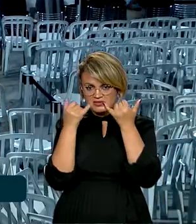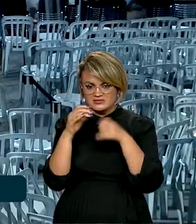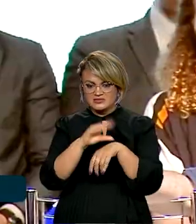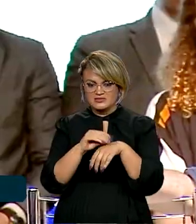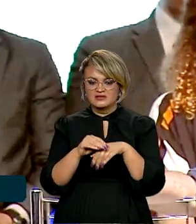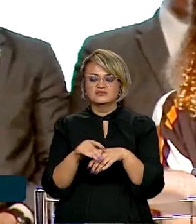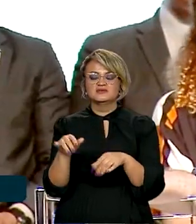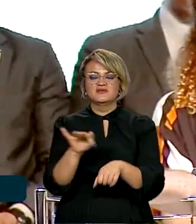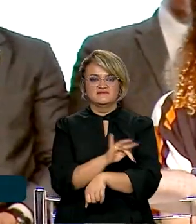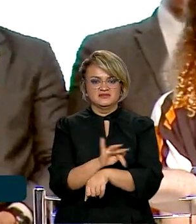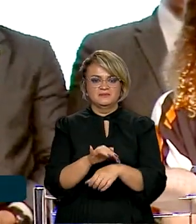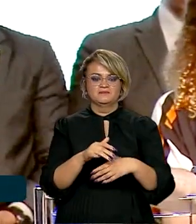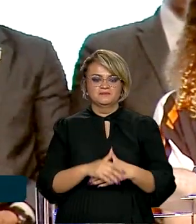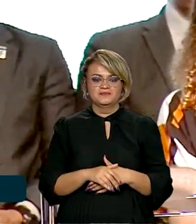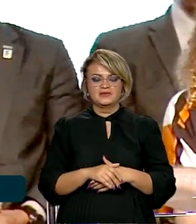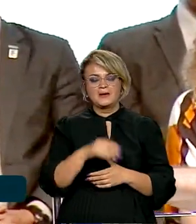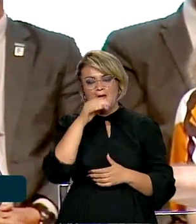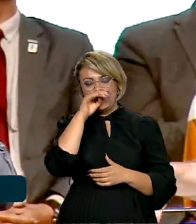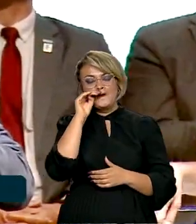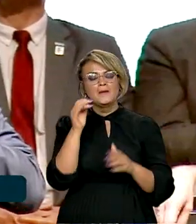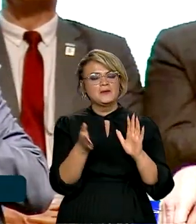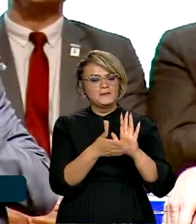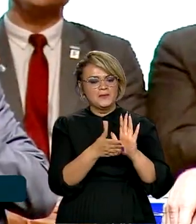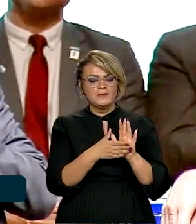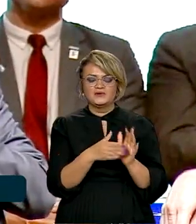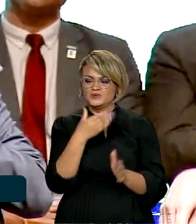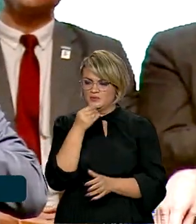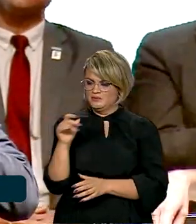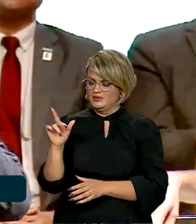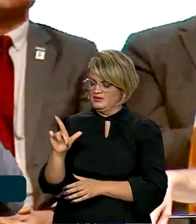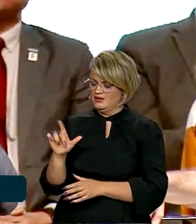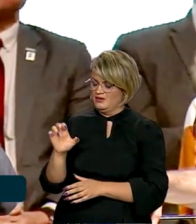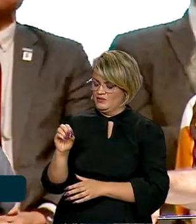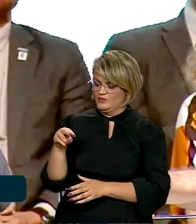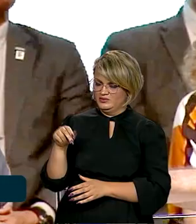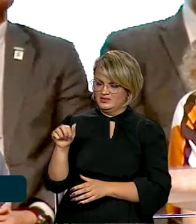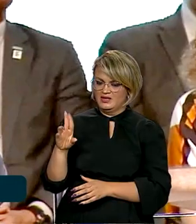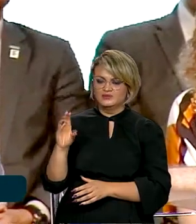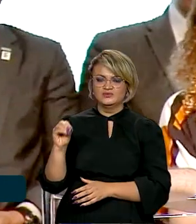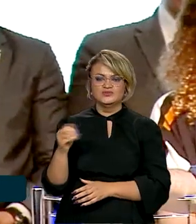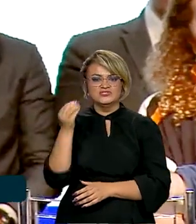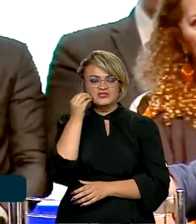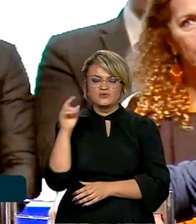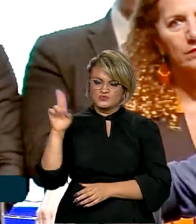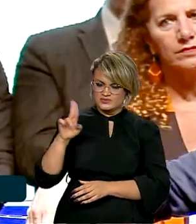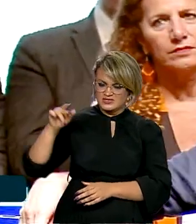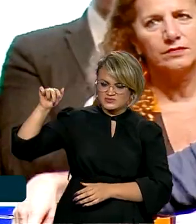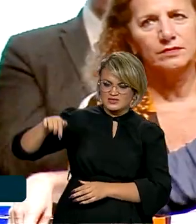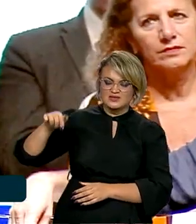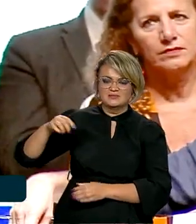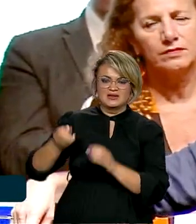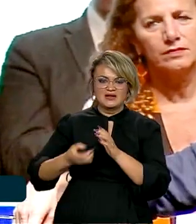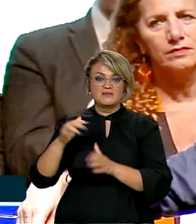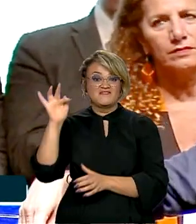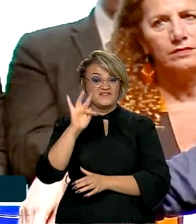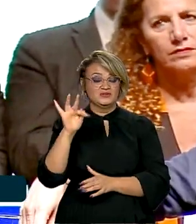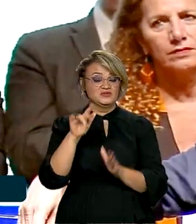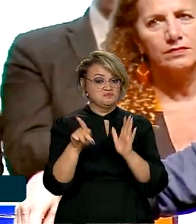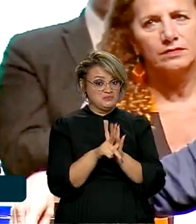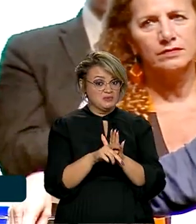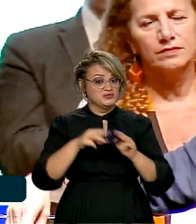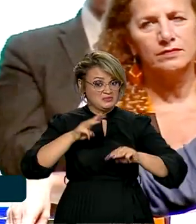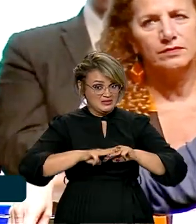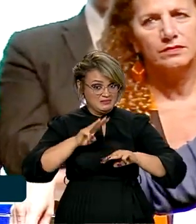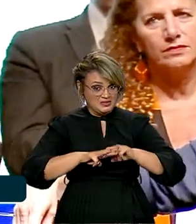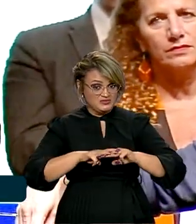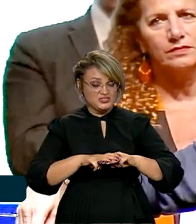física. Quando veio a proposta do Eduardo Paes de tentar utilizar isso aqui para fazer uma faculdade de matemática,